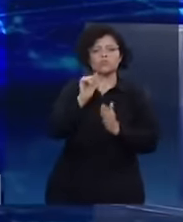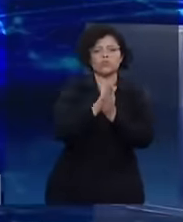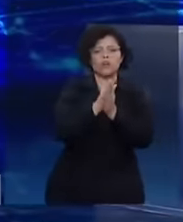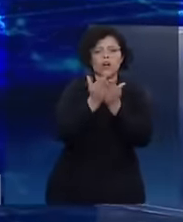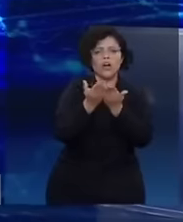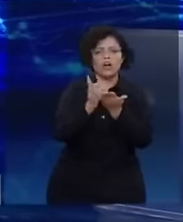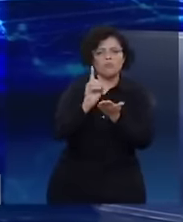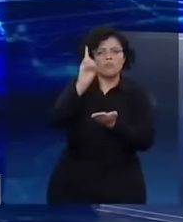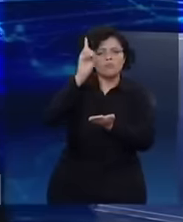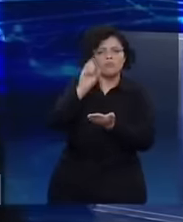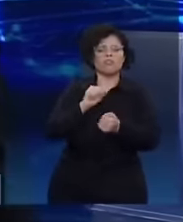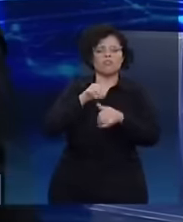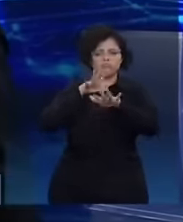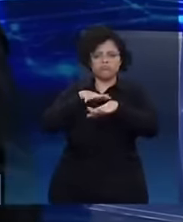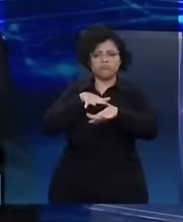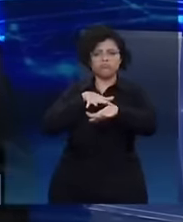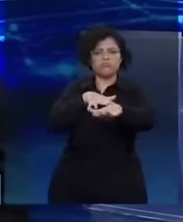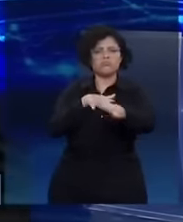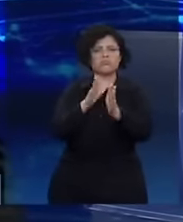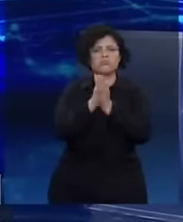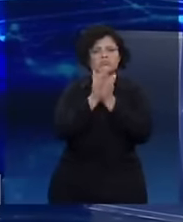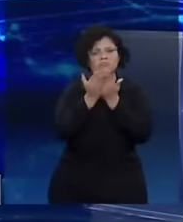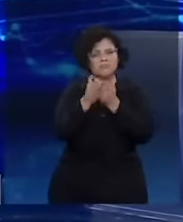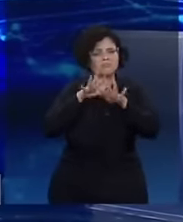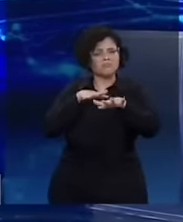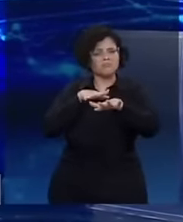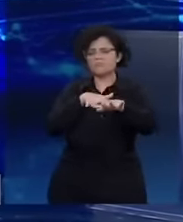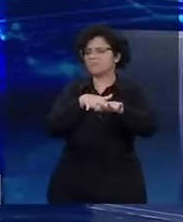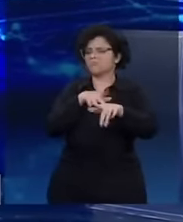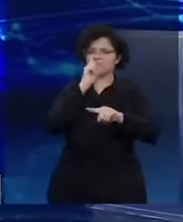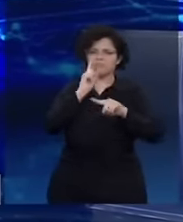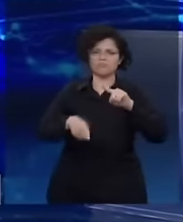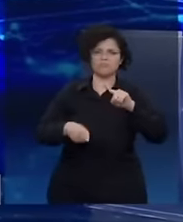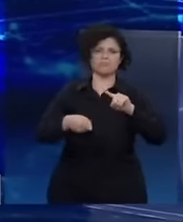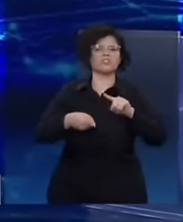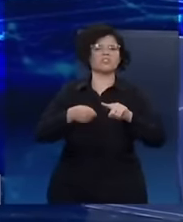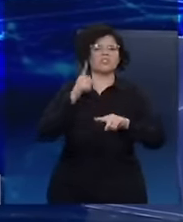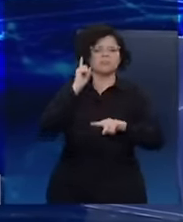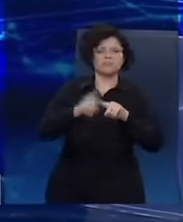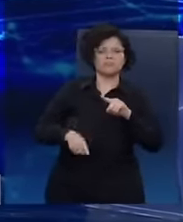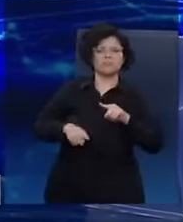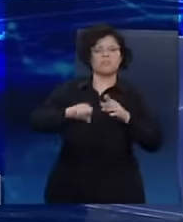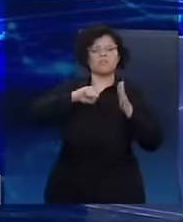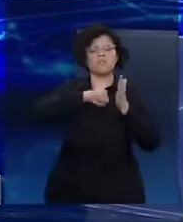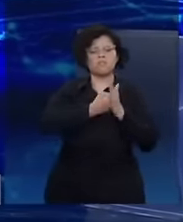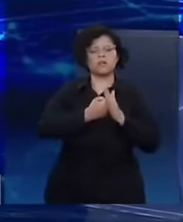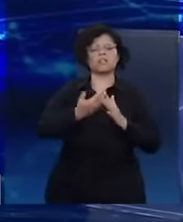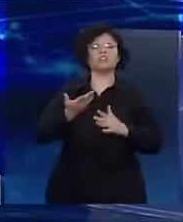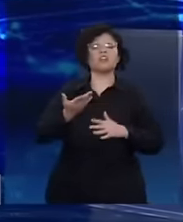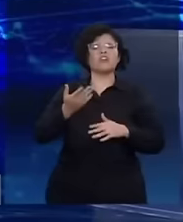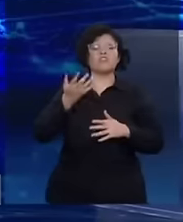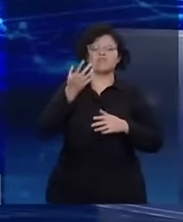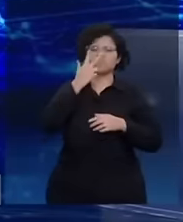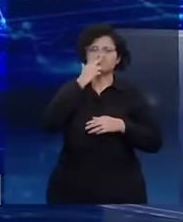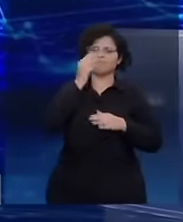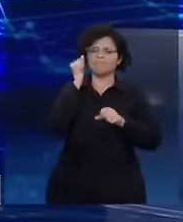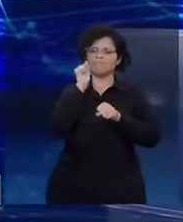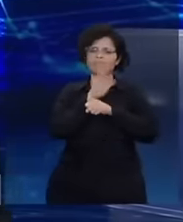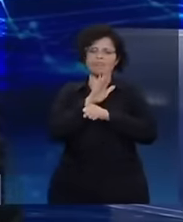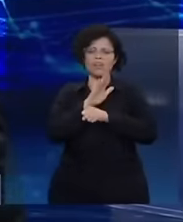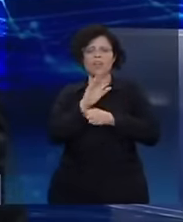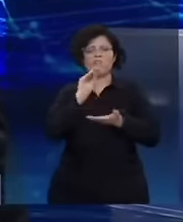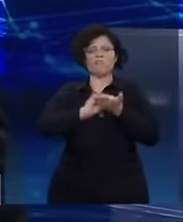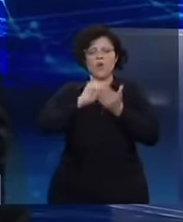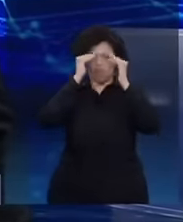proibiu procissões, fechou o país, um desrespeito com as religiões. E você o trata